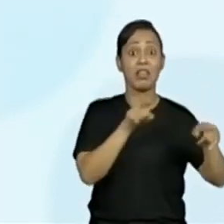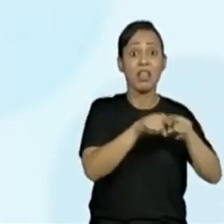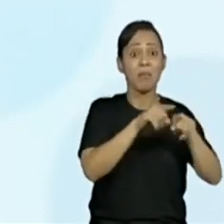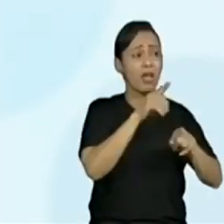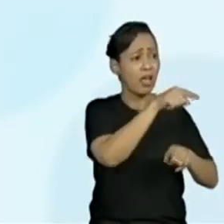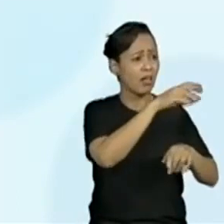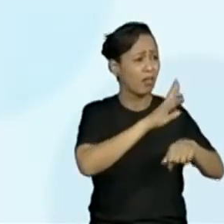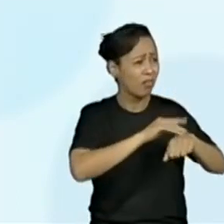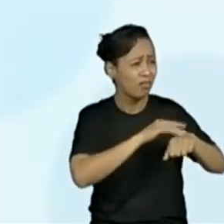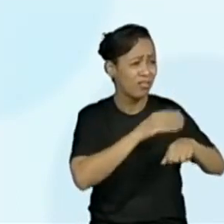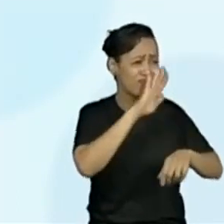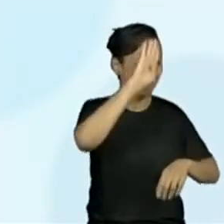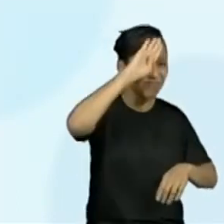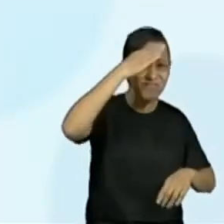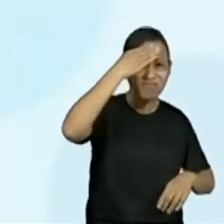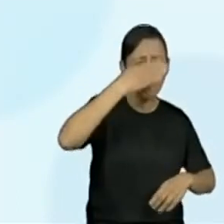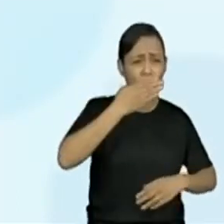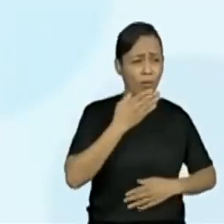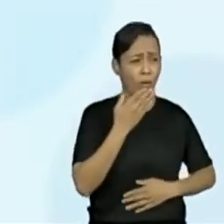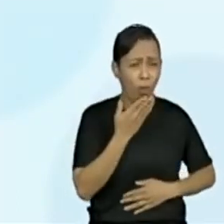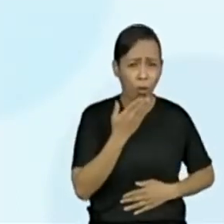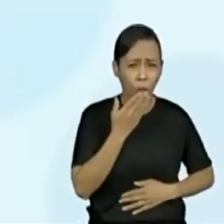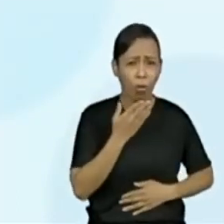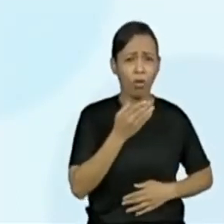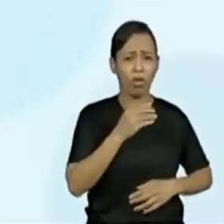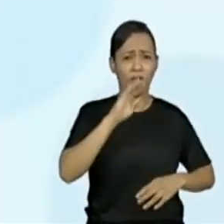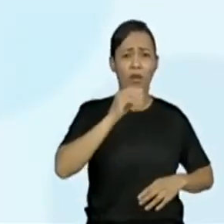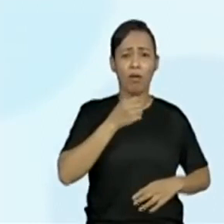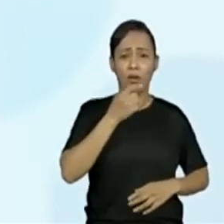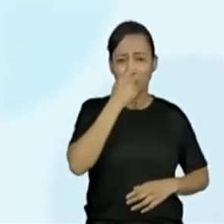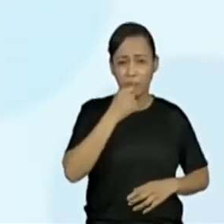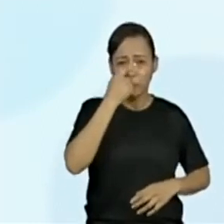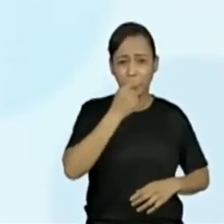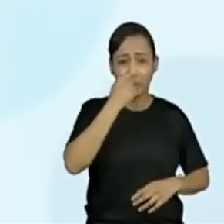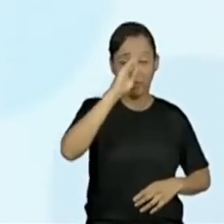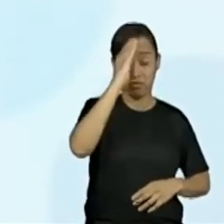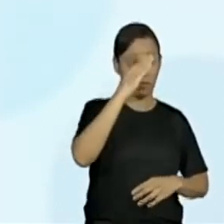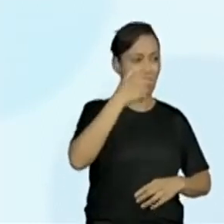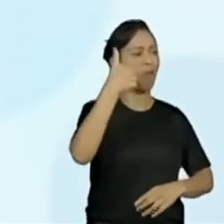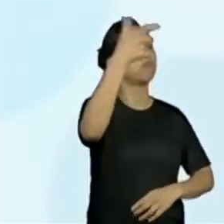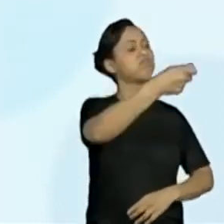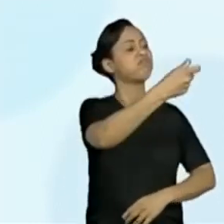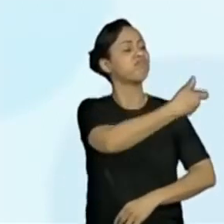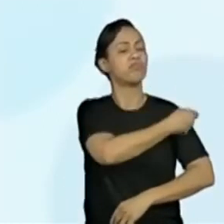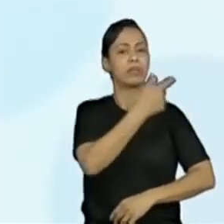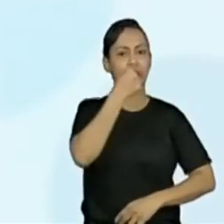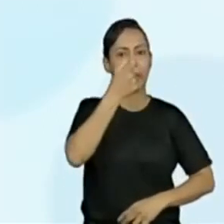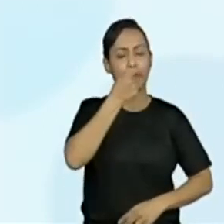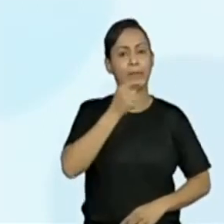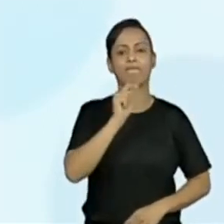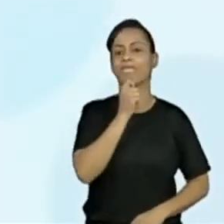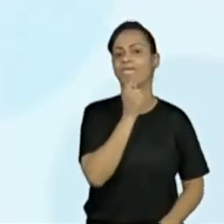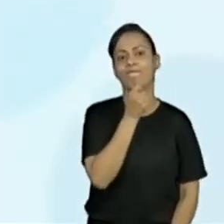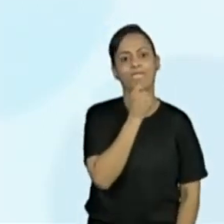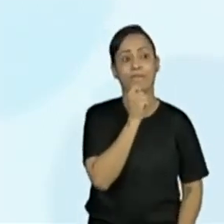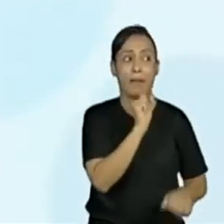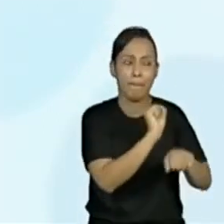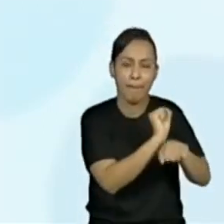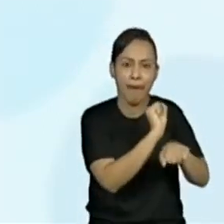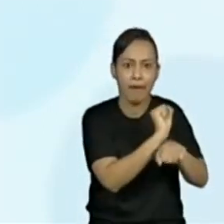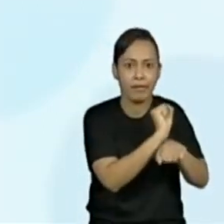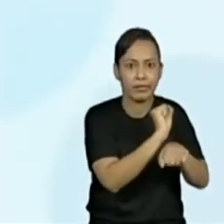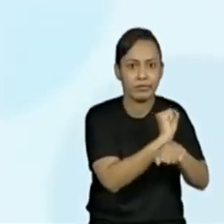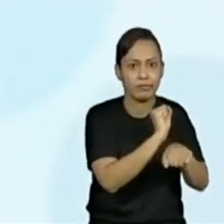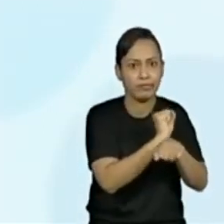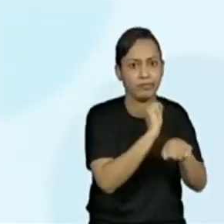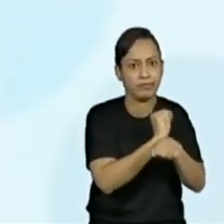como recomendação para seguir o isolamento domiciliar. Porque é um cuidado, é um